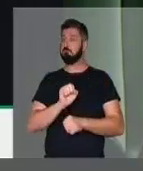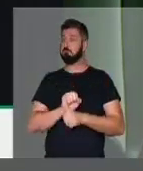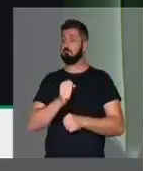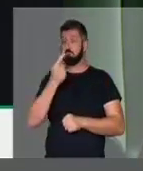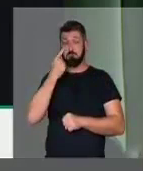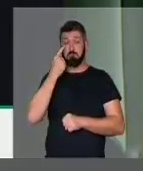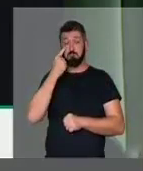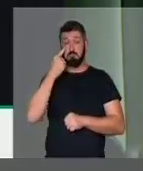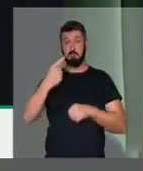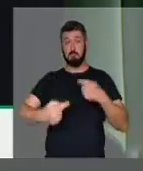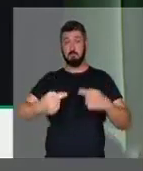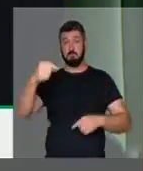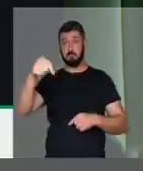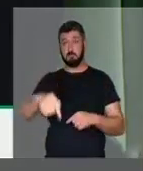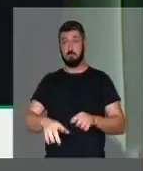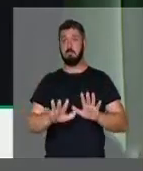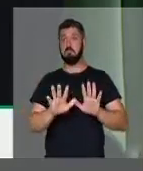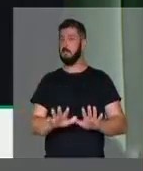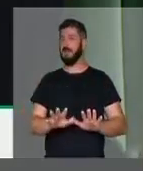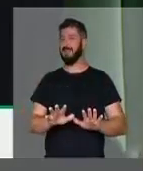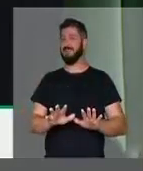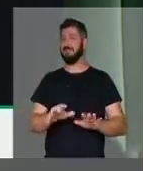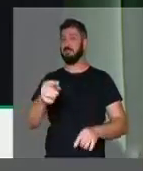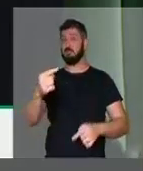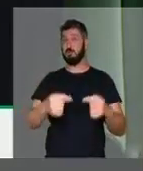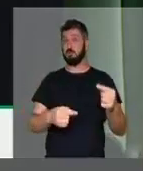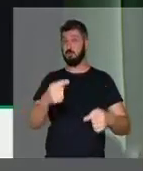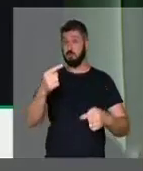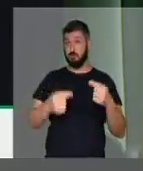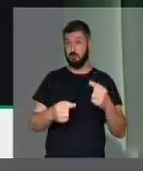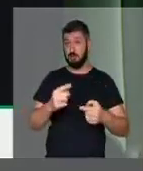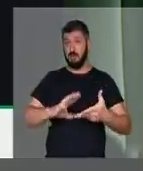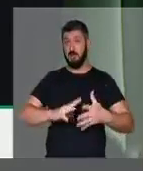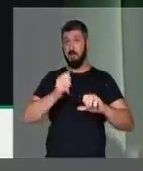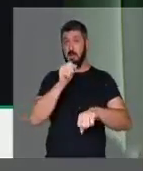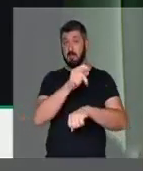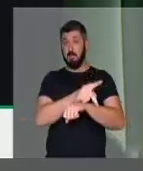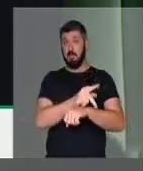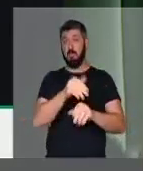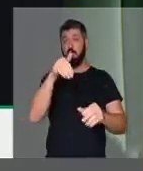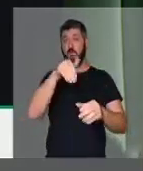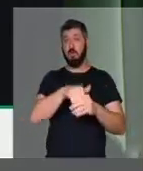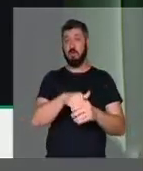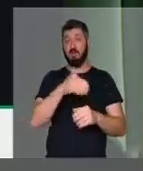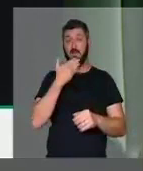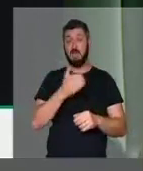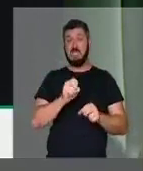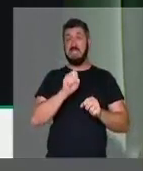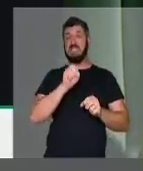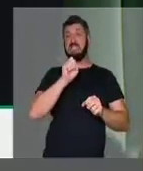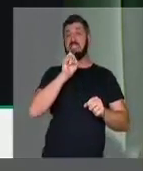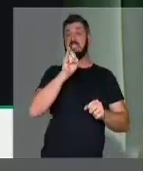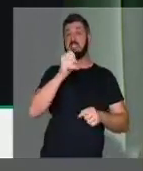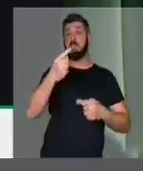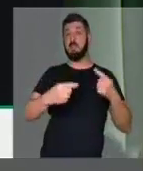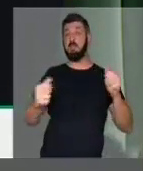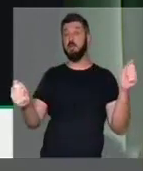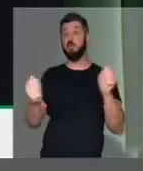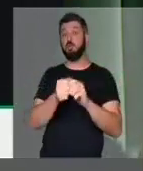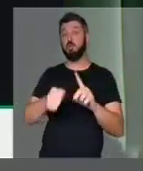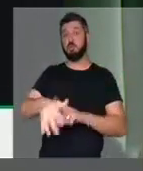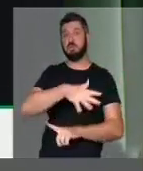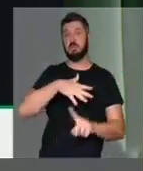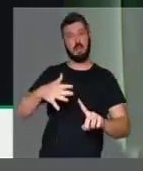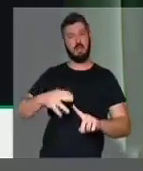que o debate seja travado aqui, mas só iremos discutir e debater uma reforma e votar a favor se ela vier de um amplo debate com a